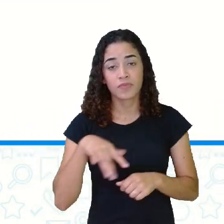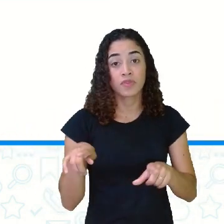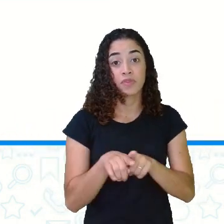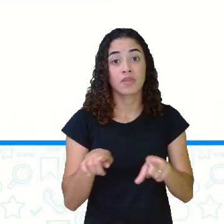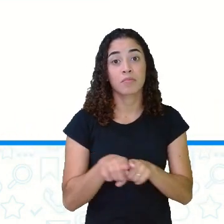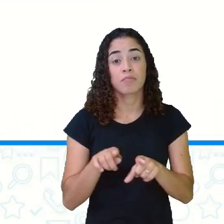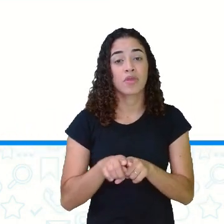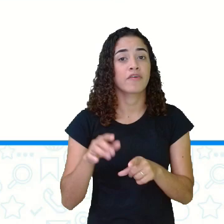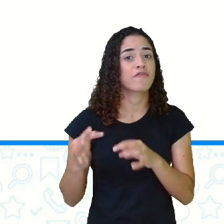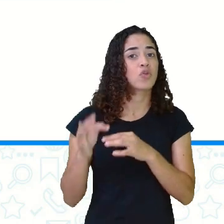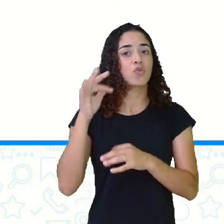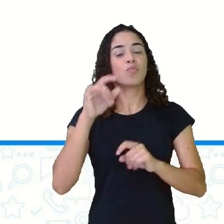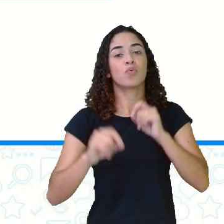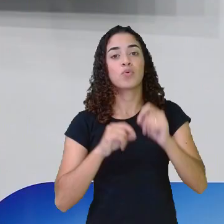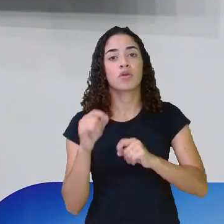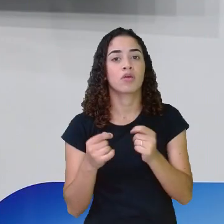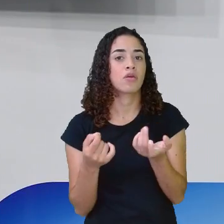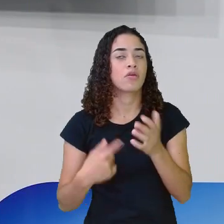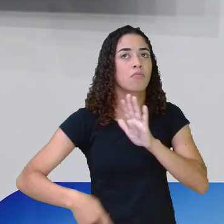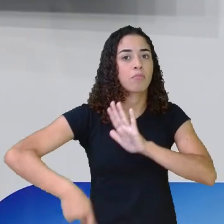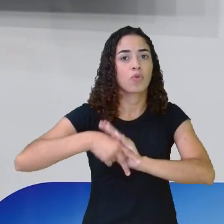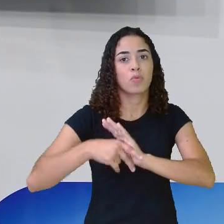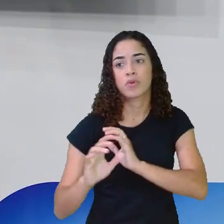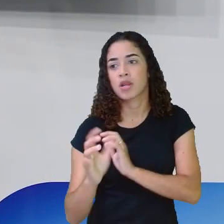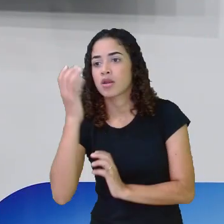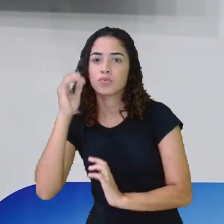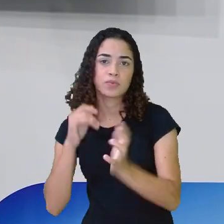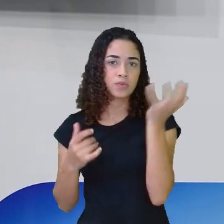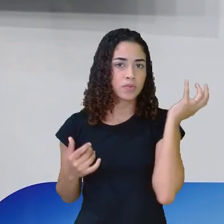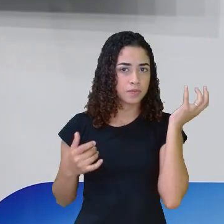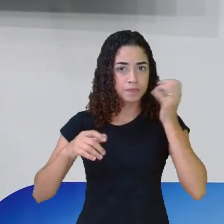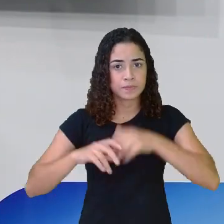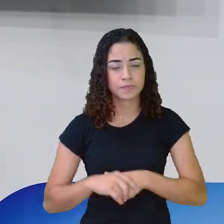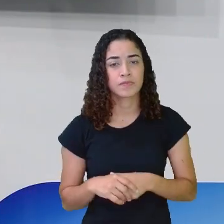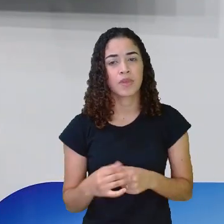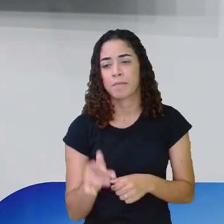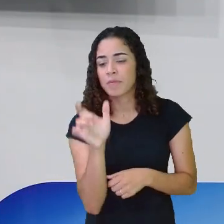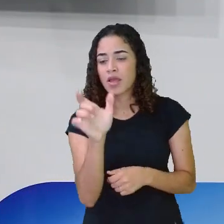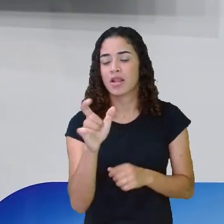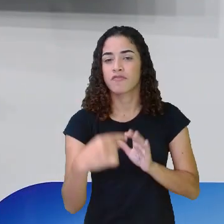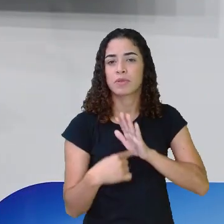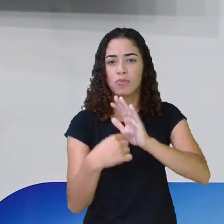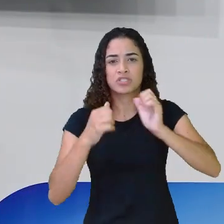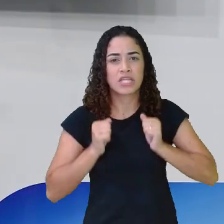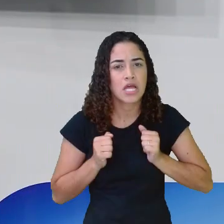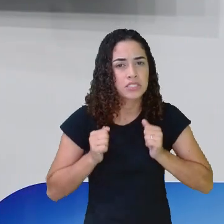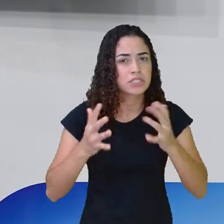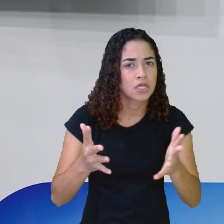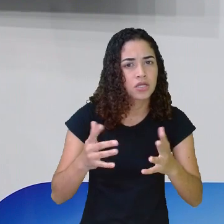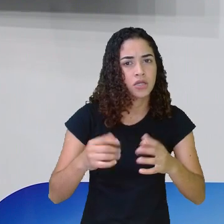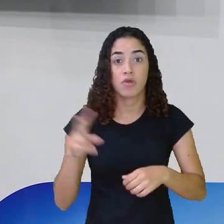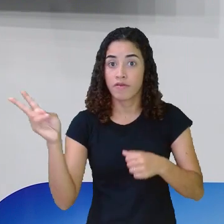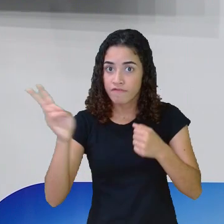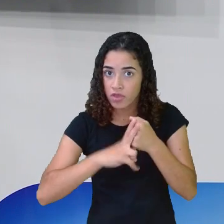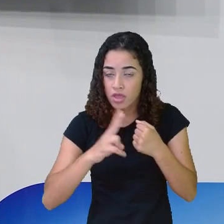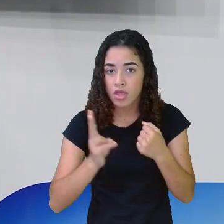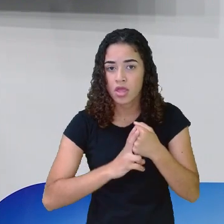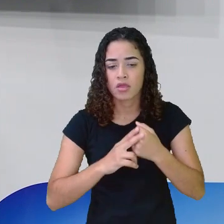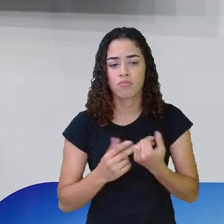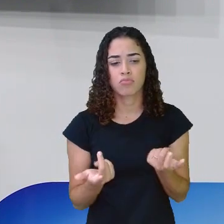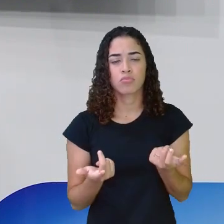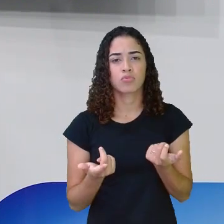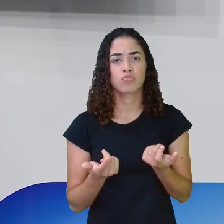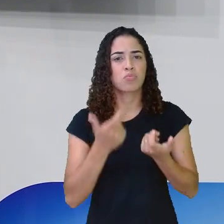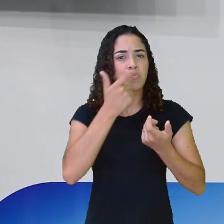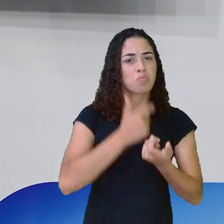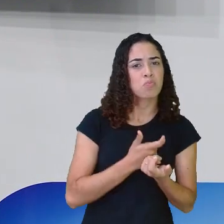fenômeno meteorológico, um fenômeno da natureza. Então, aquela palavra que está indicando a ação é um verbo. O estado